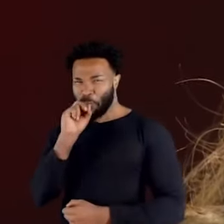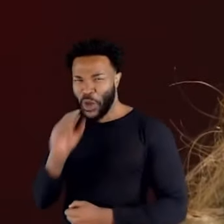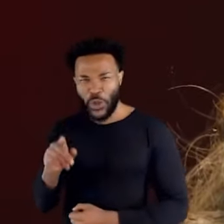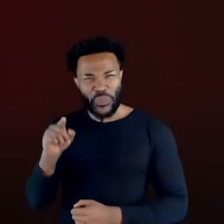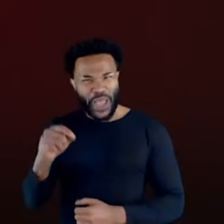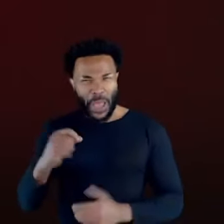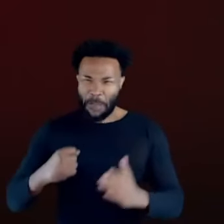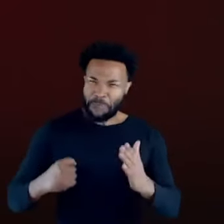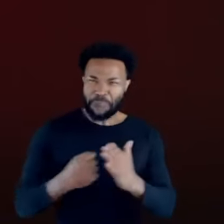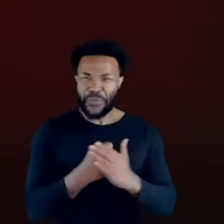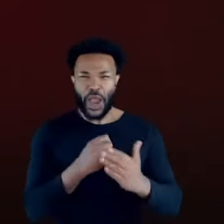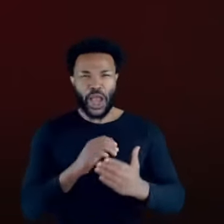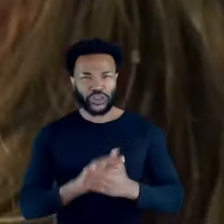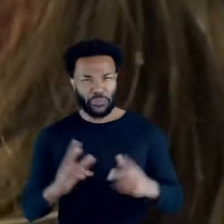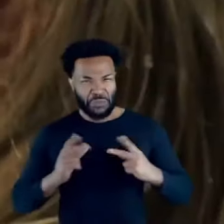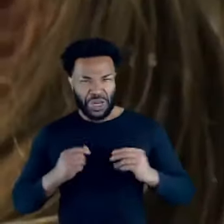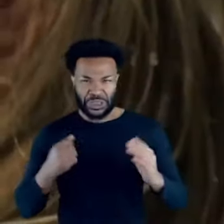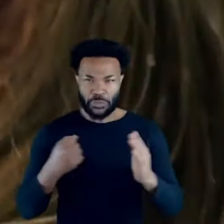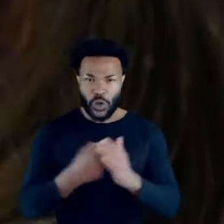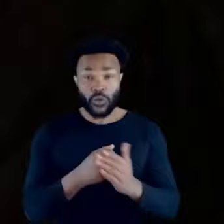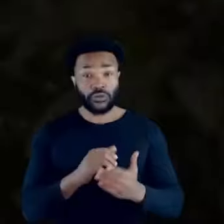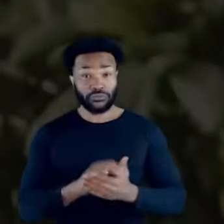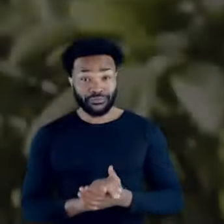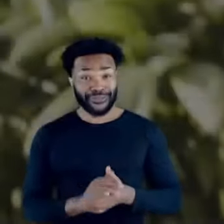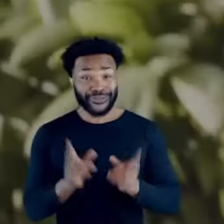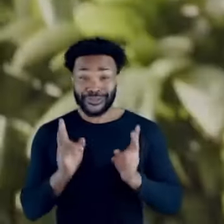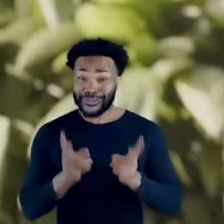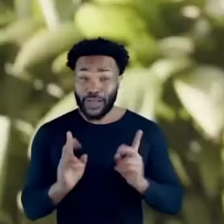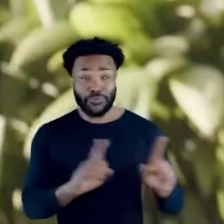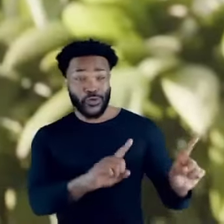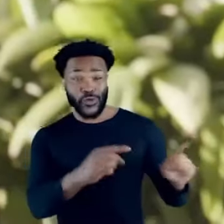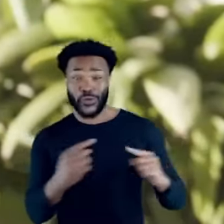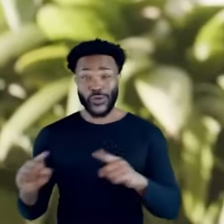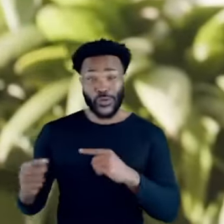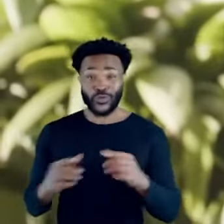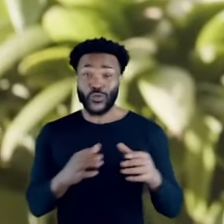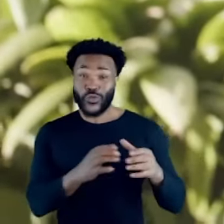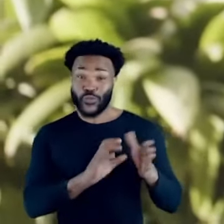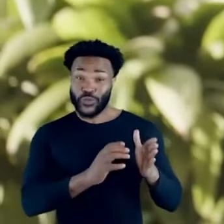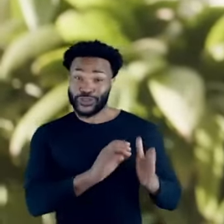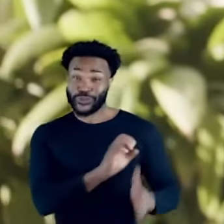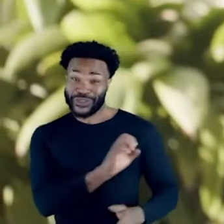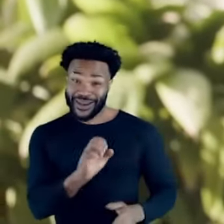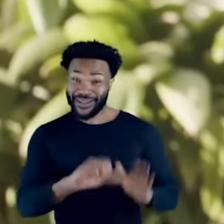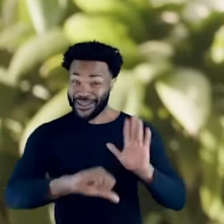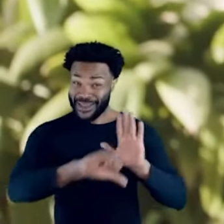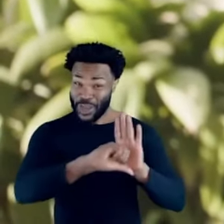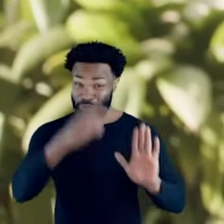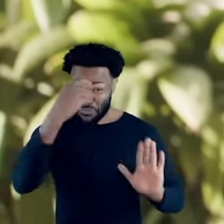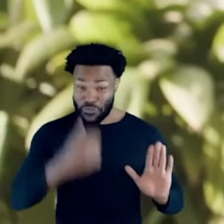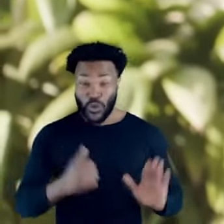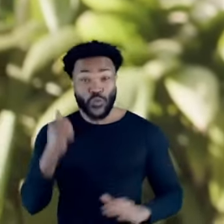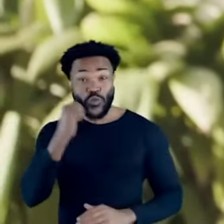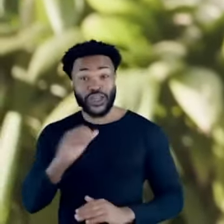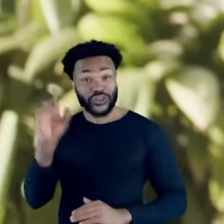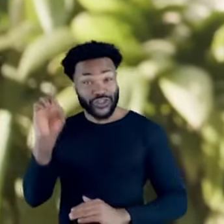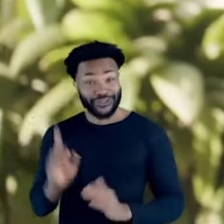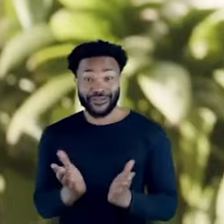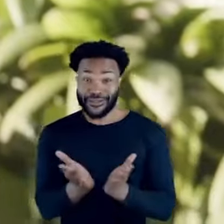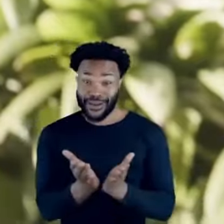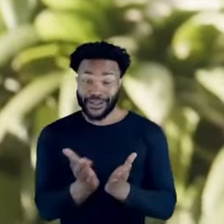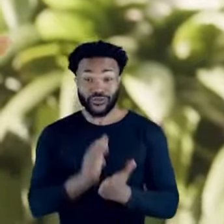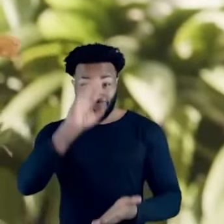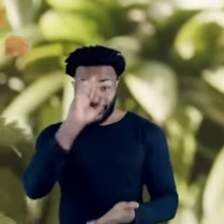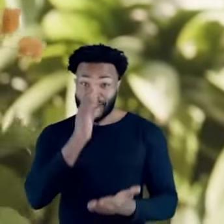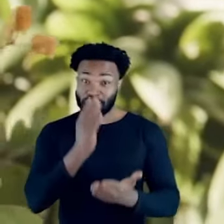Bate nela! Bate ela! É seu rumo! Eu sou constantemente atacada pela esquerda. Meu crime? Ser uma mulher de direita e cristã.